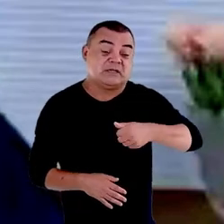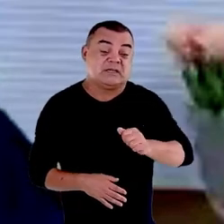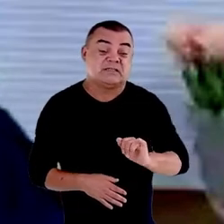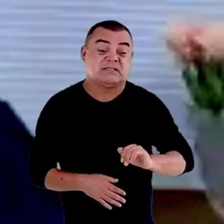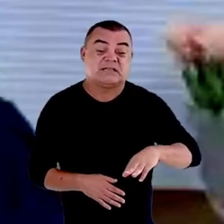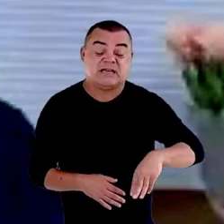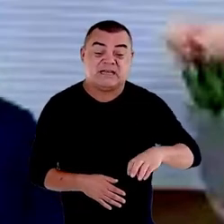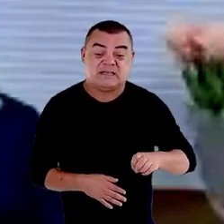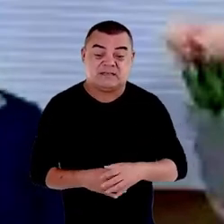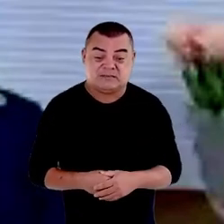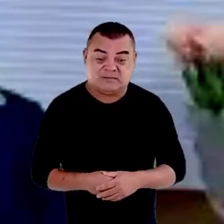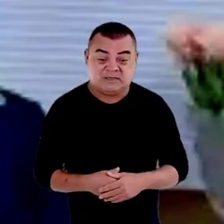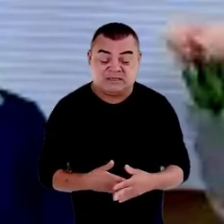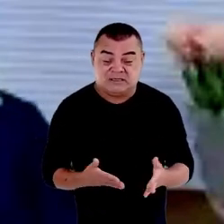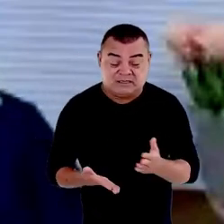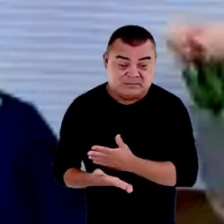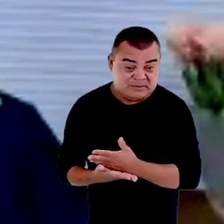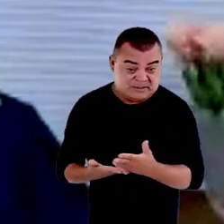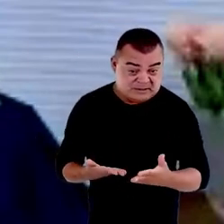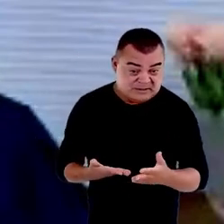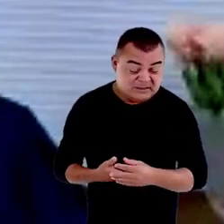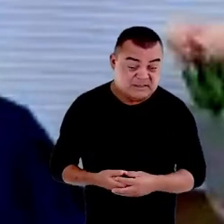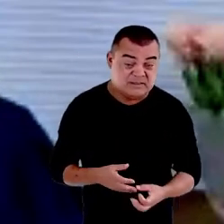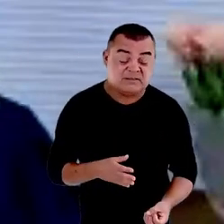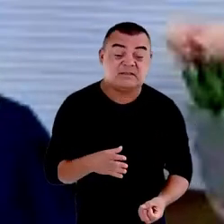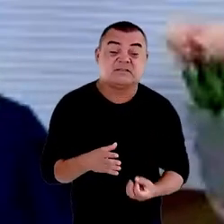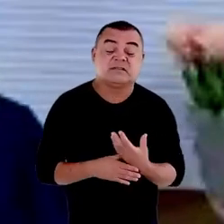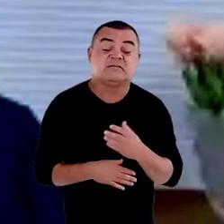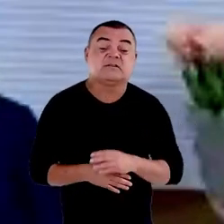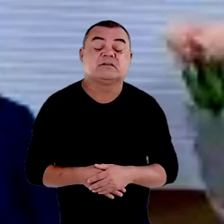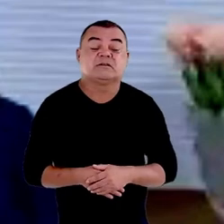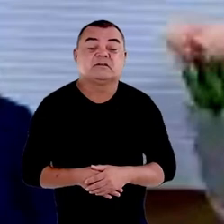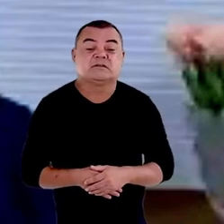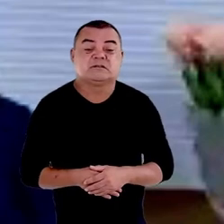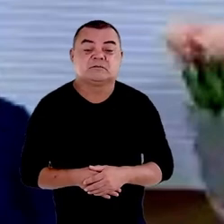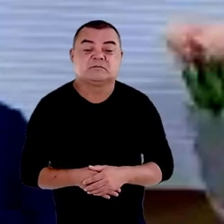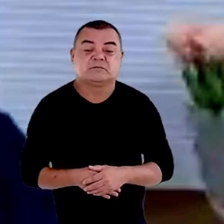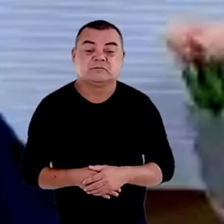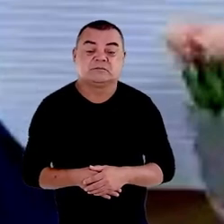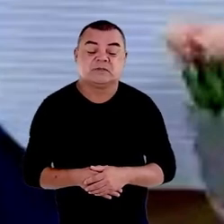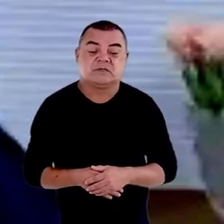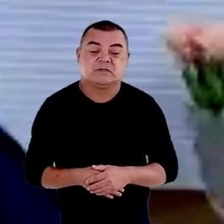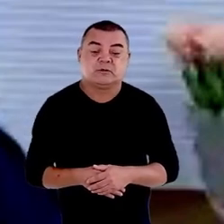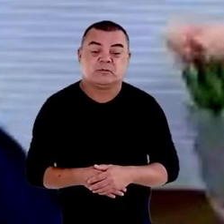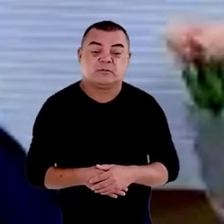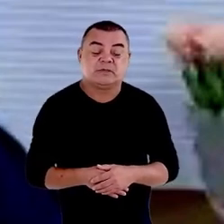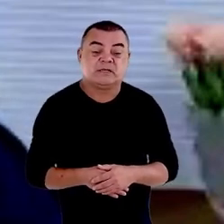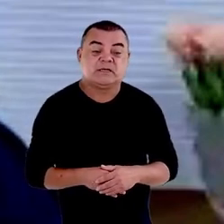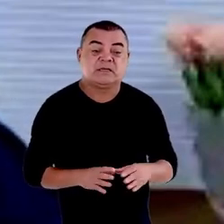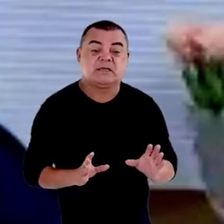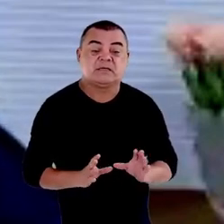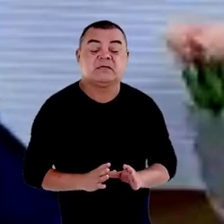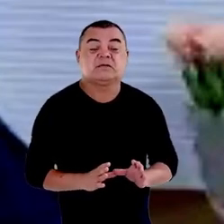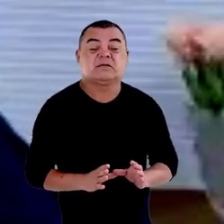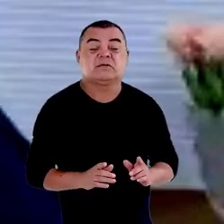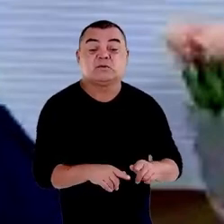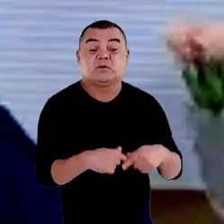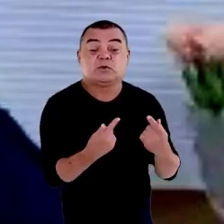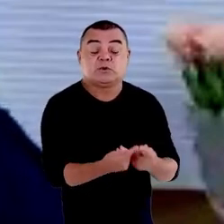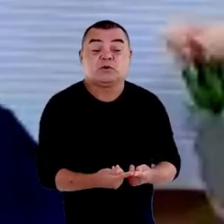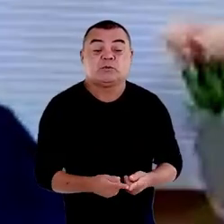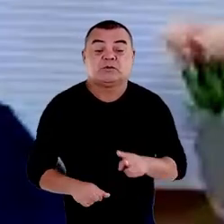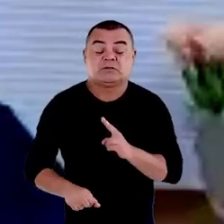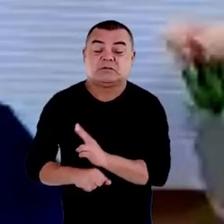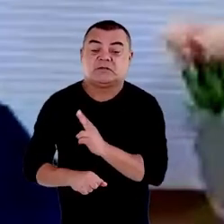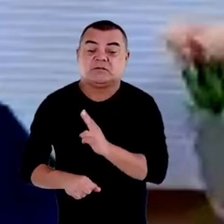batuta e da iniciativa do conselheiro Otávio pela comissão de defesa dos direitos